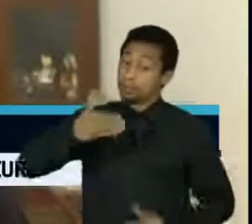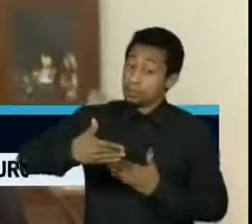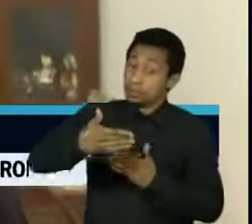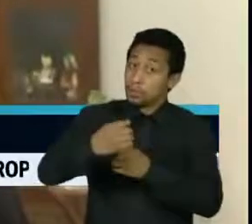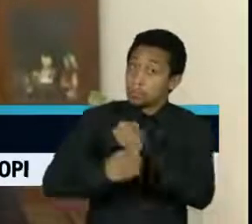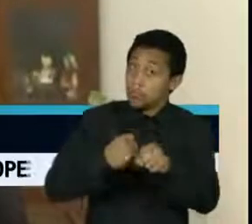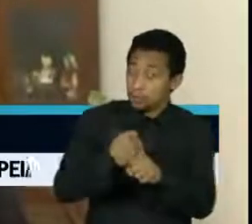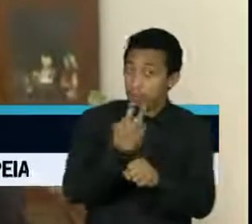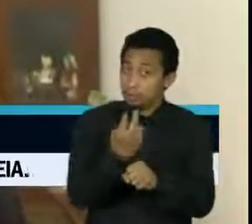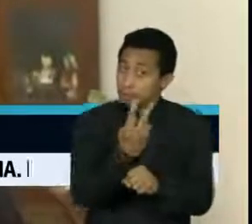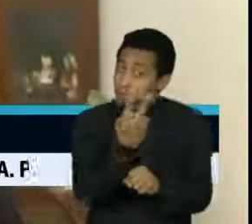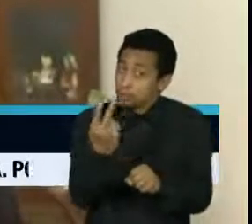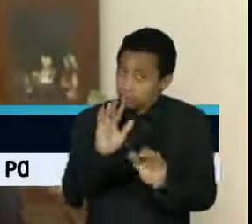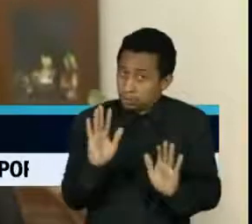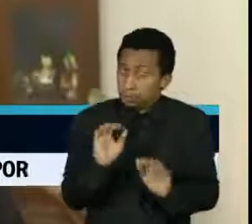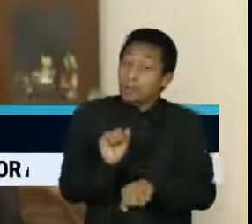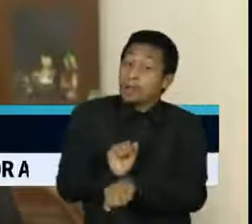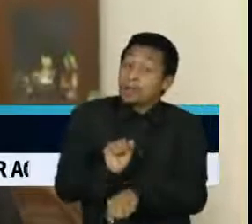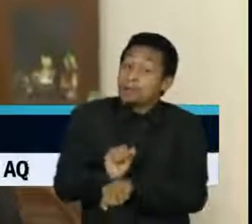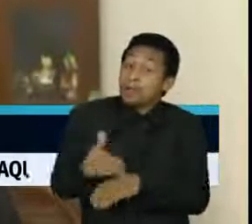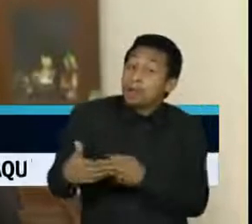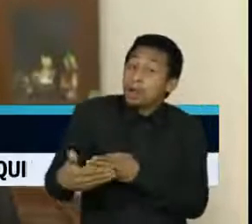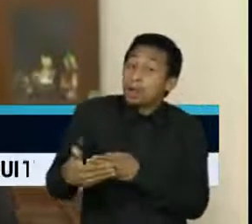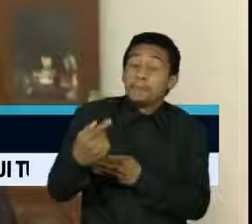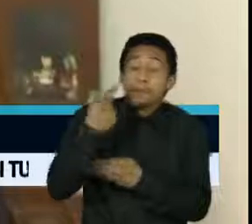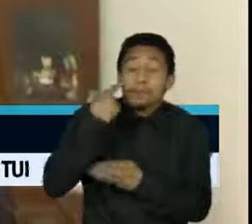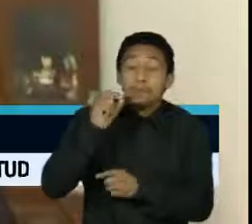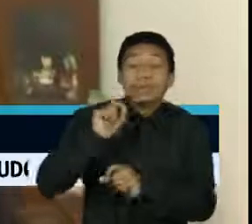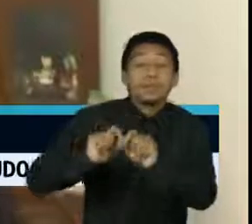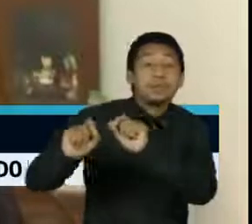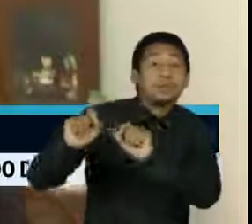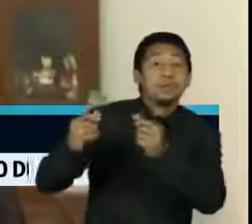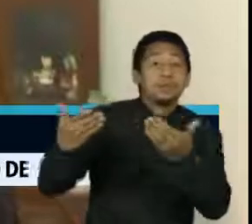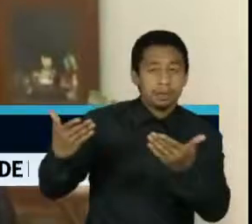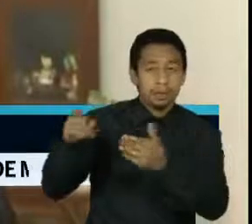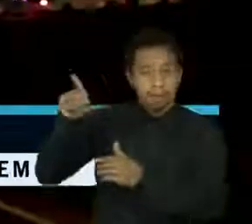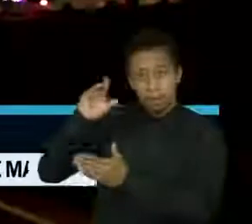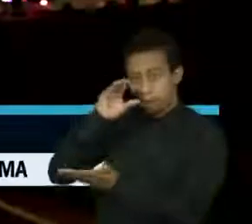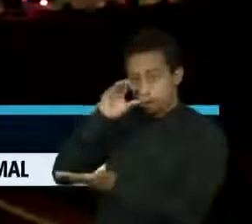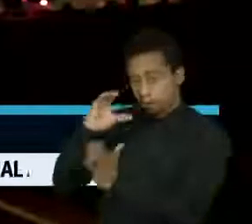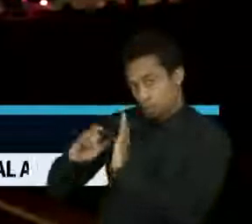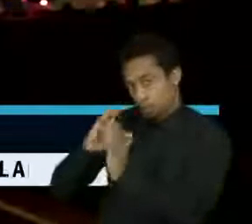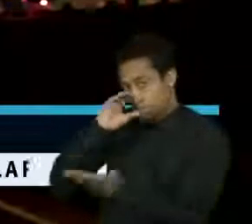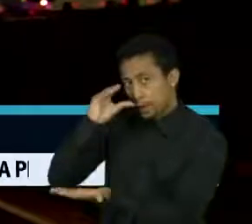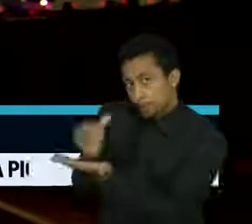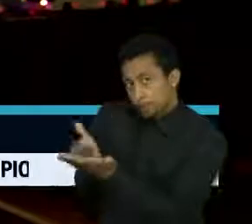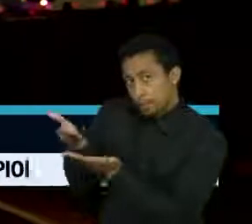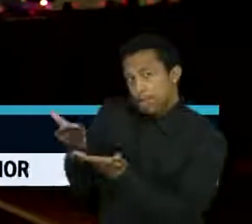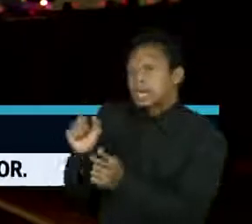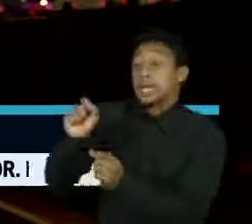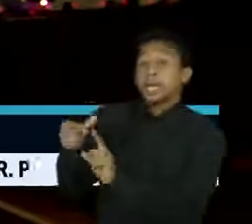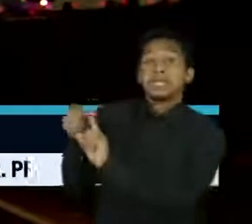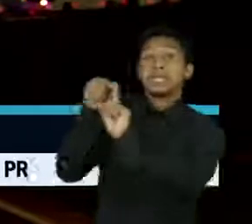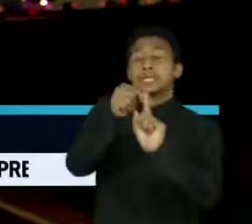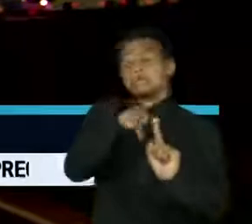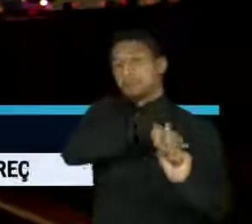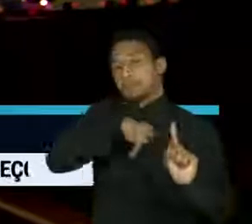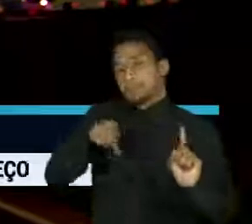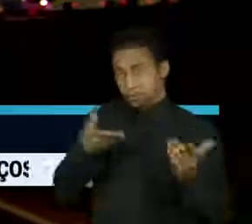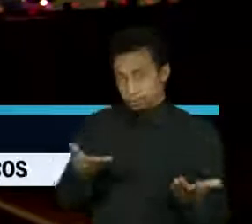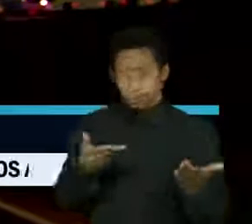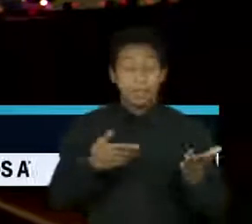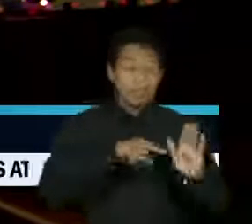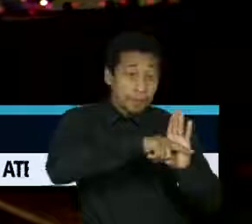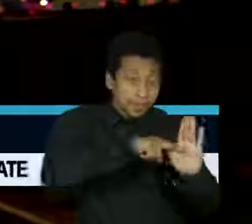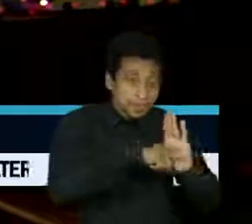Ele deve esperar outros movimentos, como, por exemplo, a definição da prévia do PSDB. A última pesquisa, feita pelo Poder Data, coloca